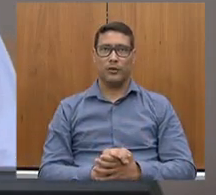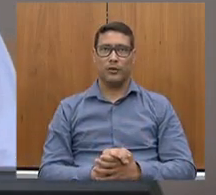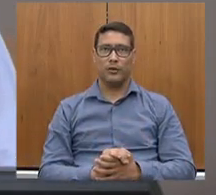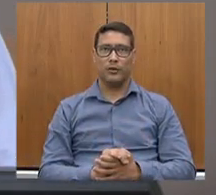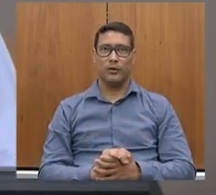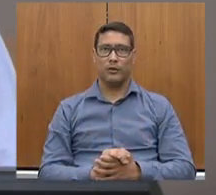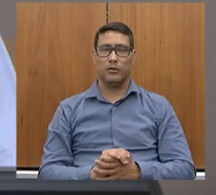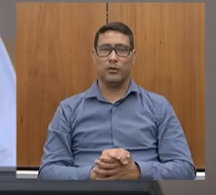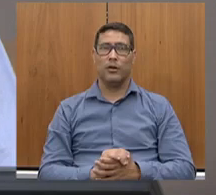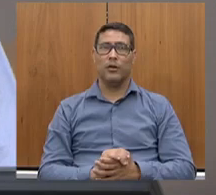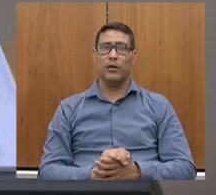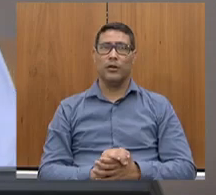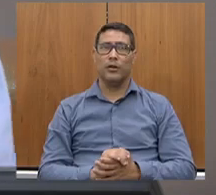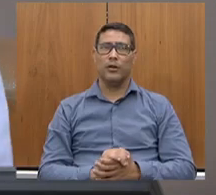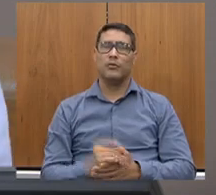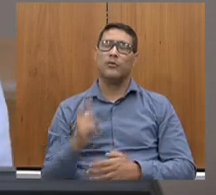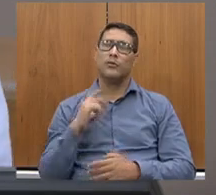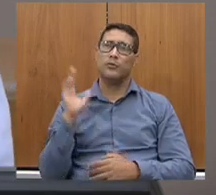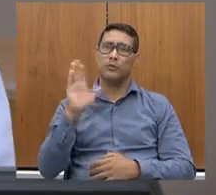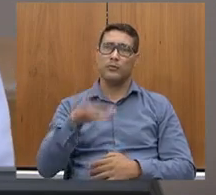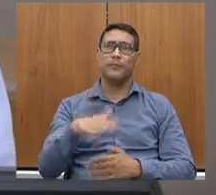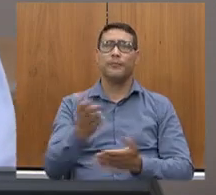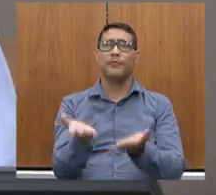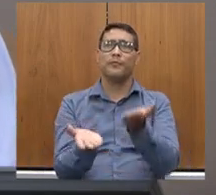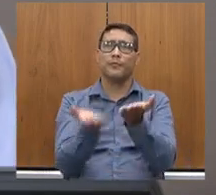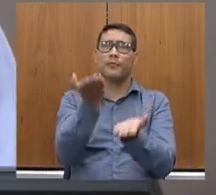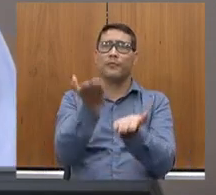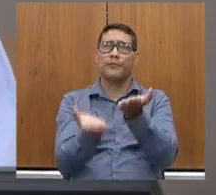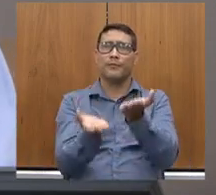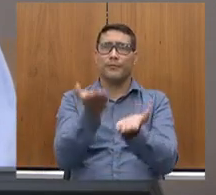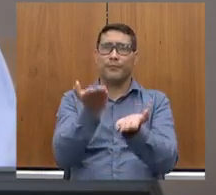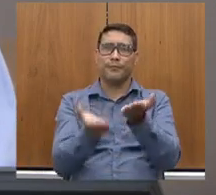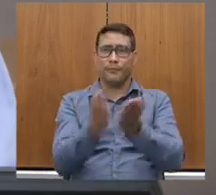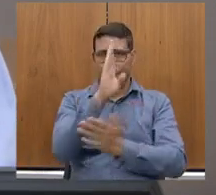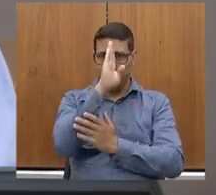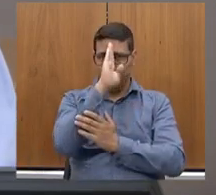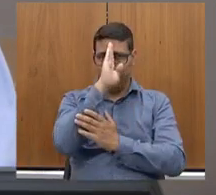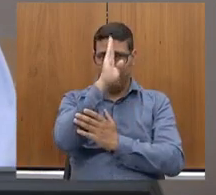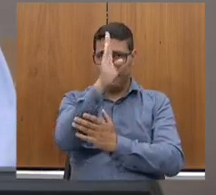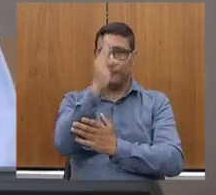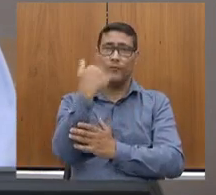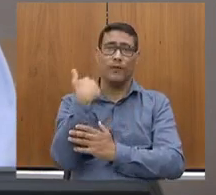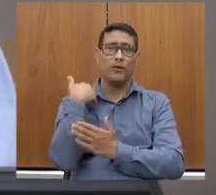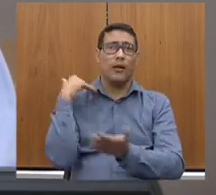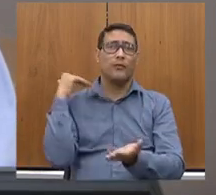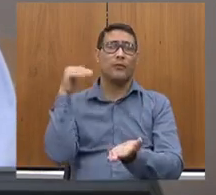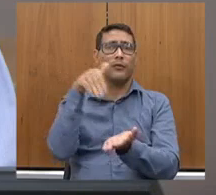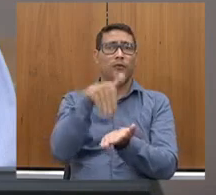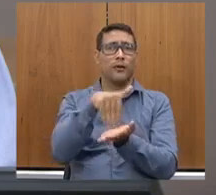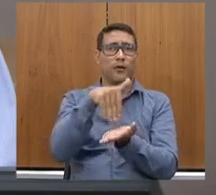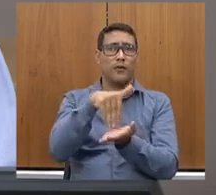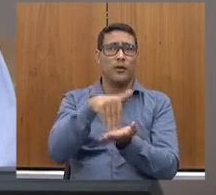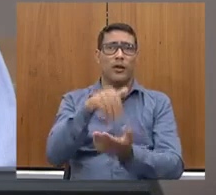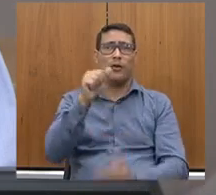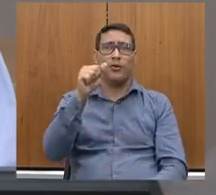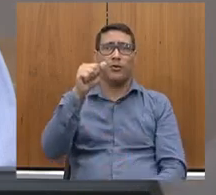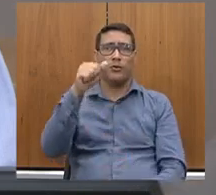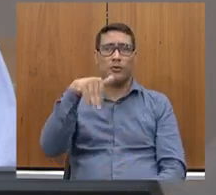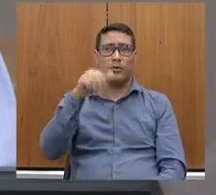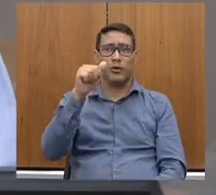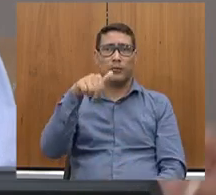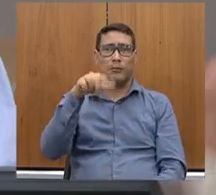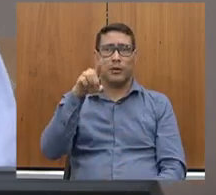Eu trouxe aqui um balanço das principais entregas. Nós estamos em final de mandato, 2019 ou